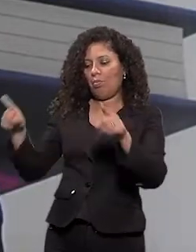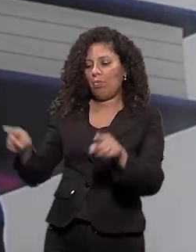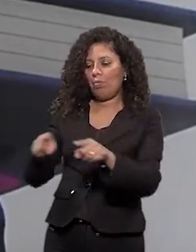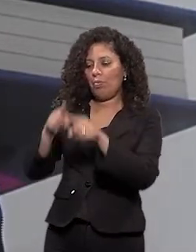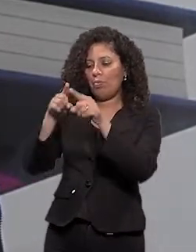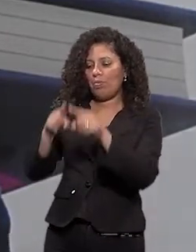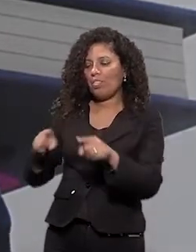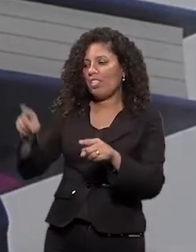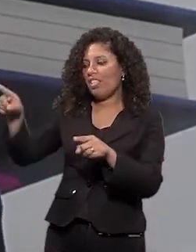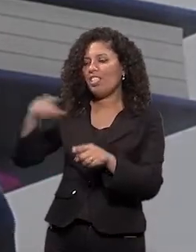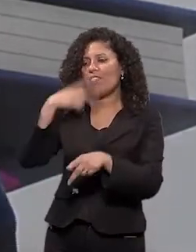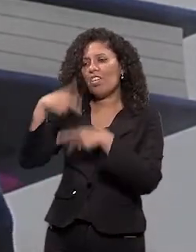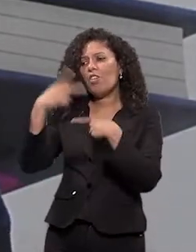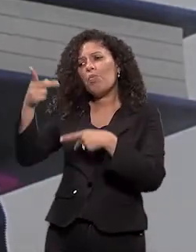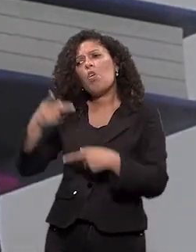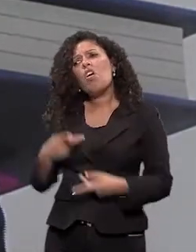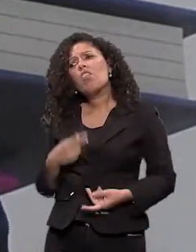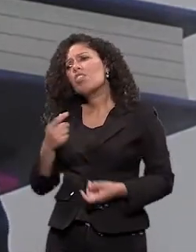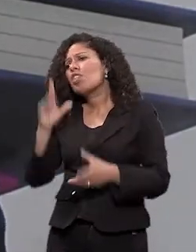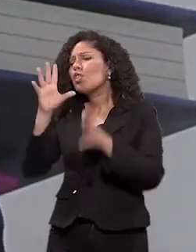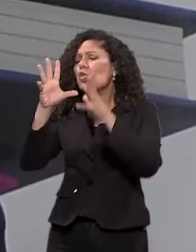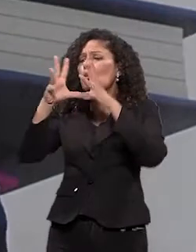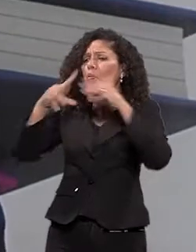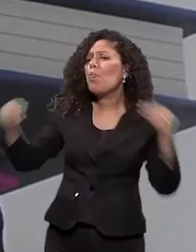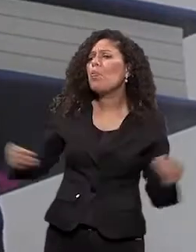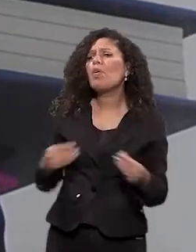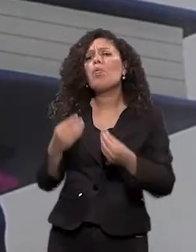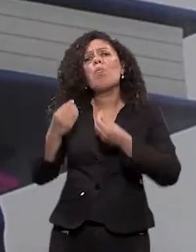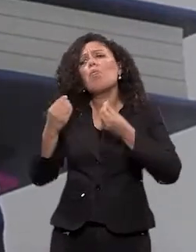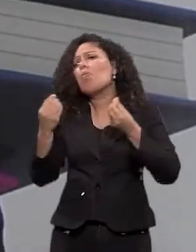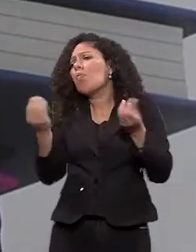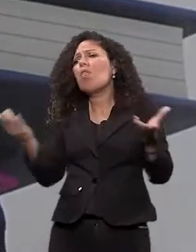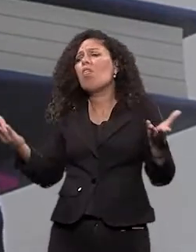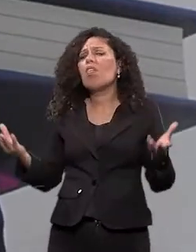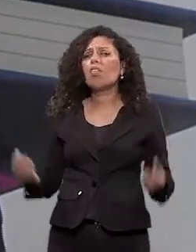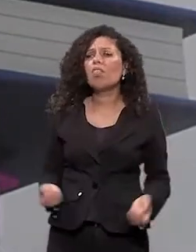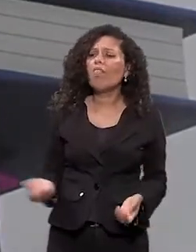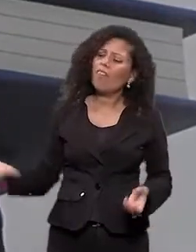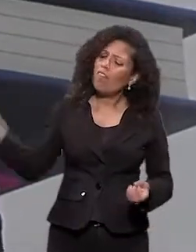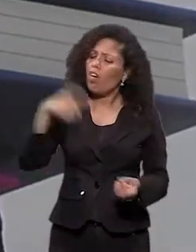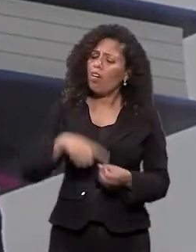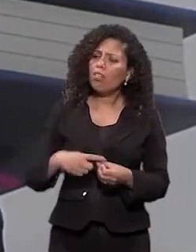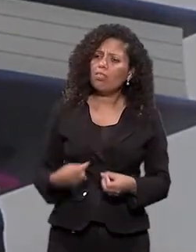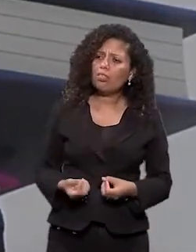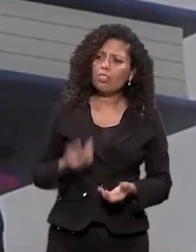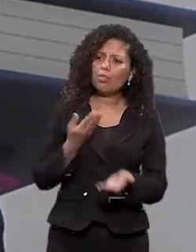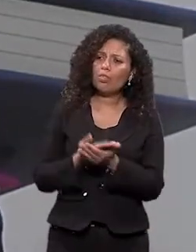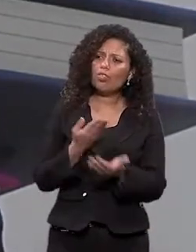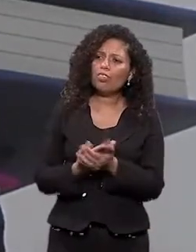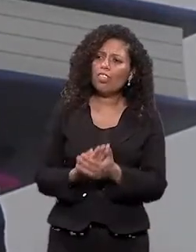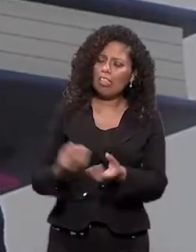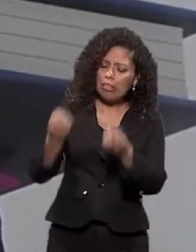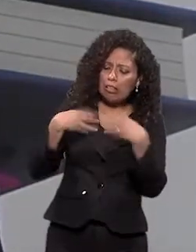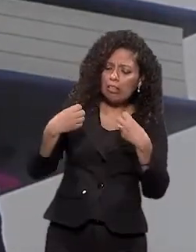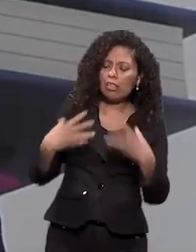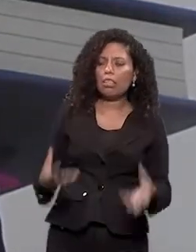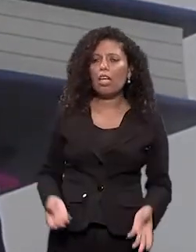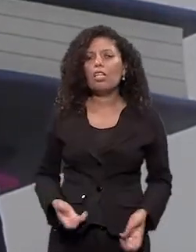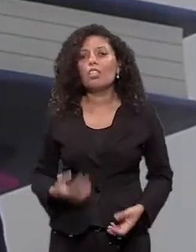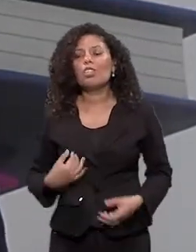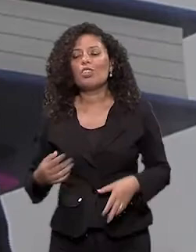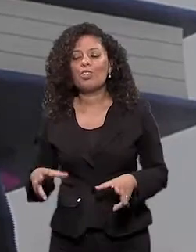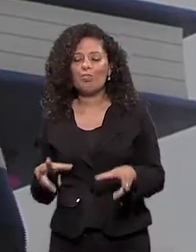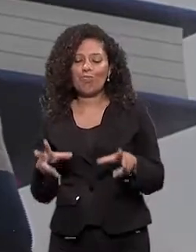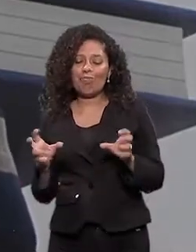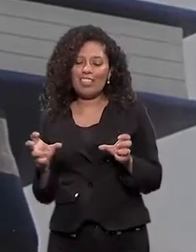E eles vieram falar com, pô, tio, você sumiu, não sei o lá. E vieram, pô, volta para a gente, volta para dar aula. E percebi que, assim,